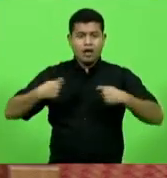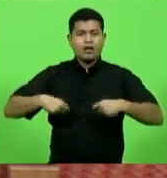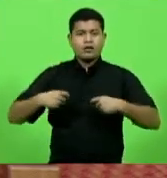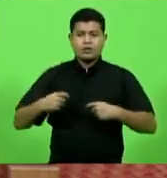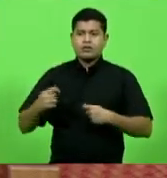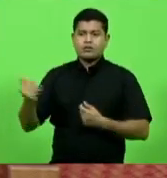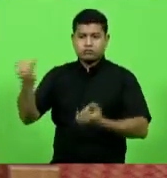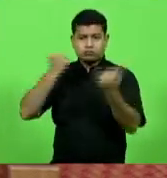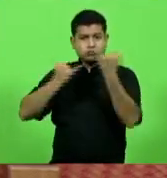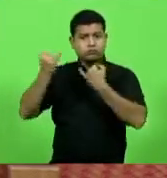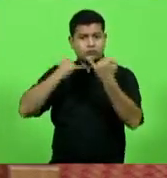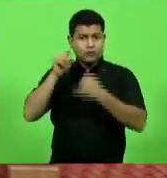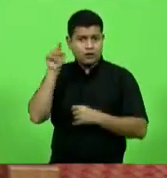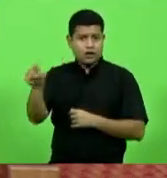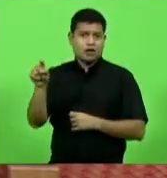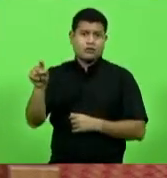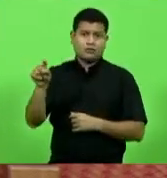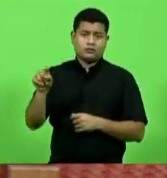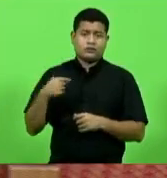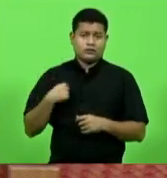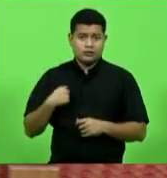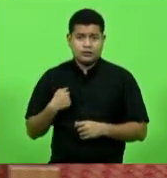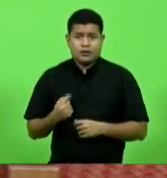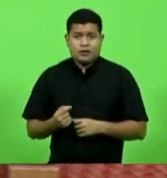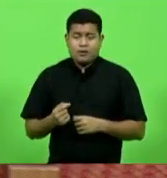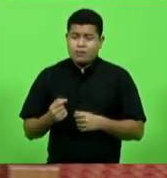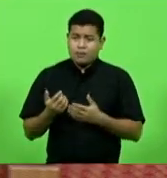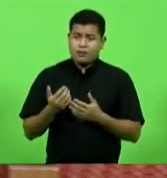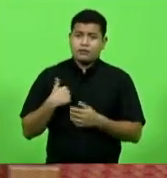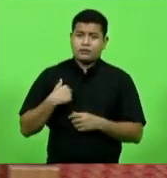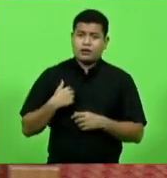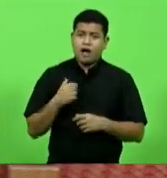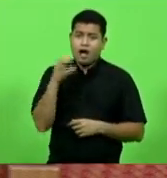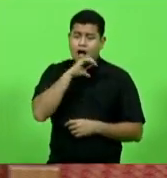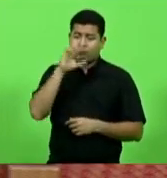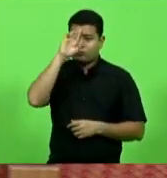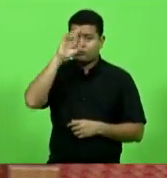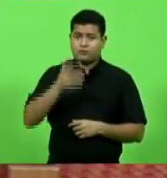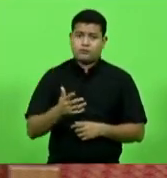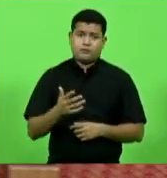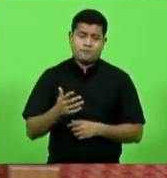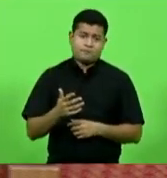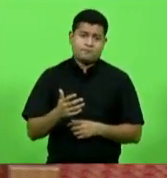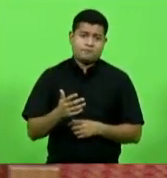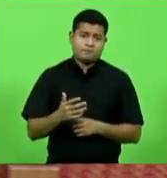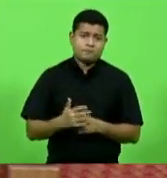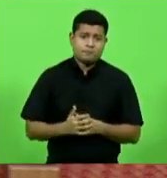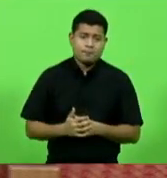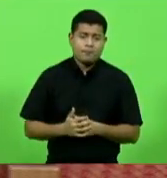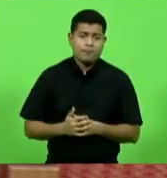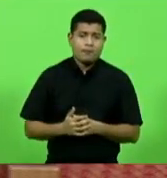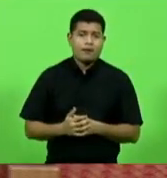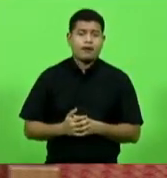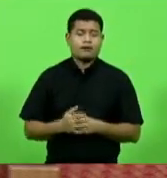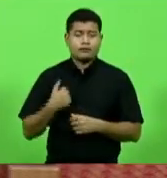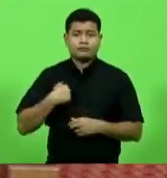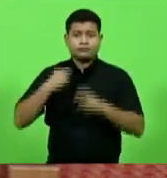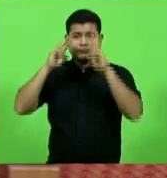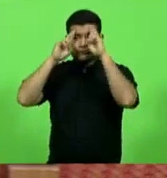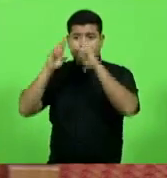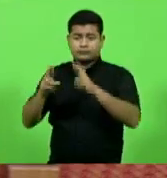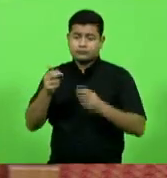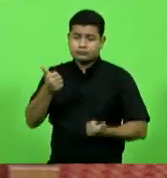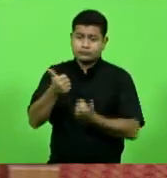dessa rodovia e tomar uma providência em respeito ao apoio que o presidente tem